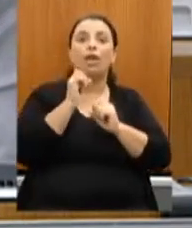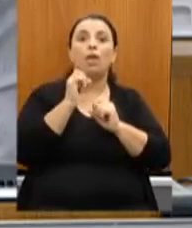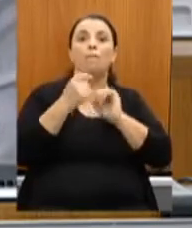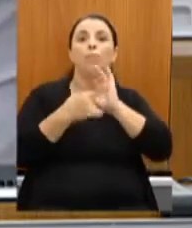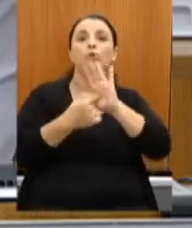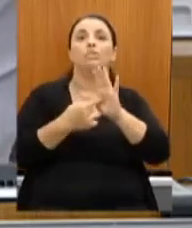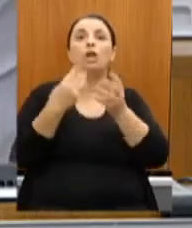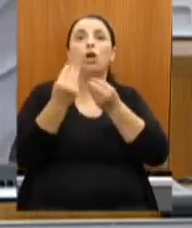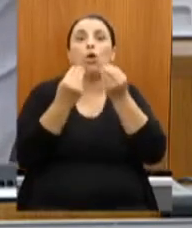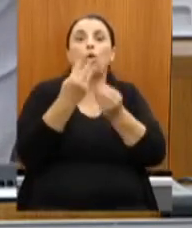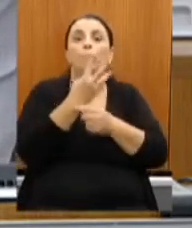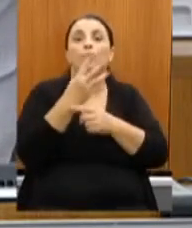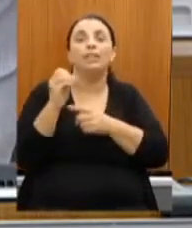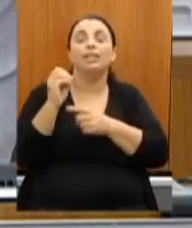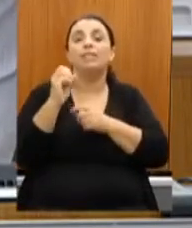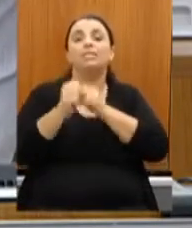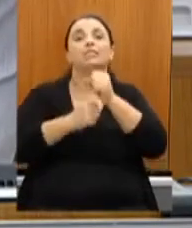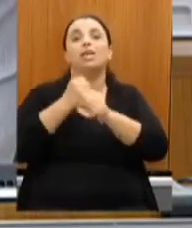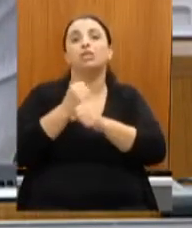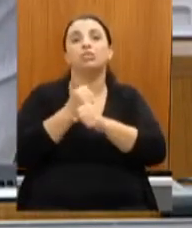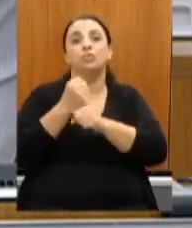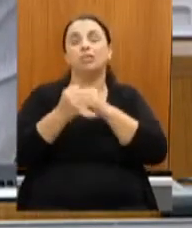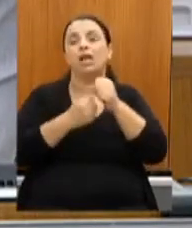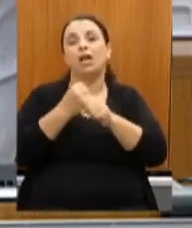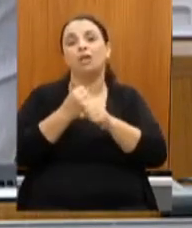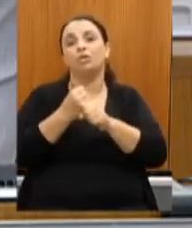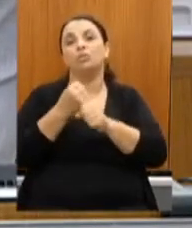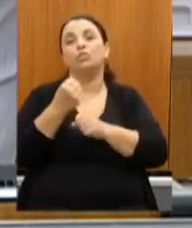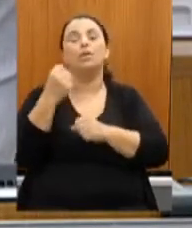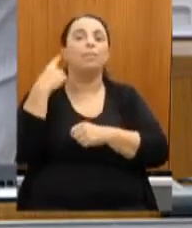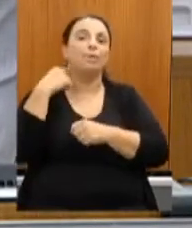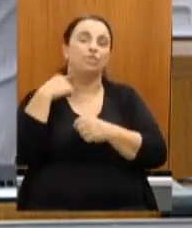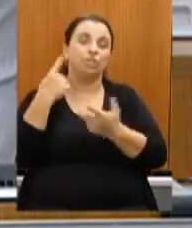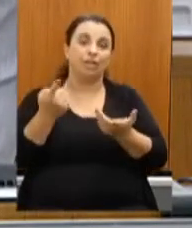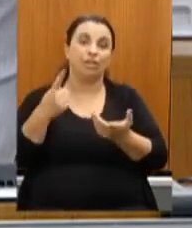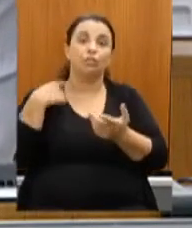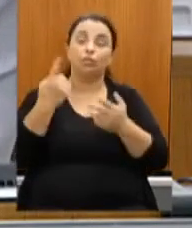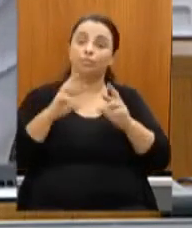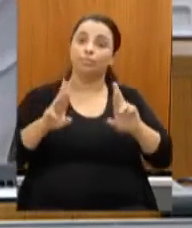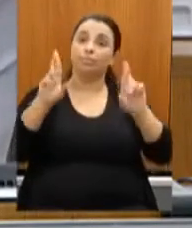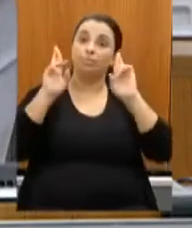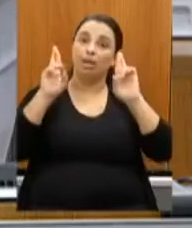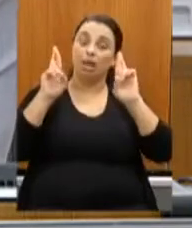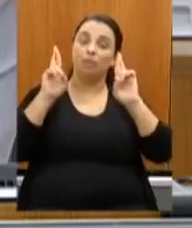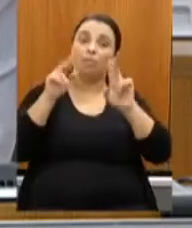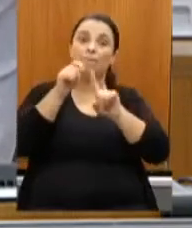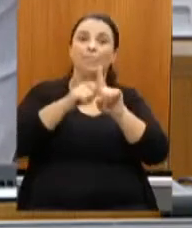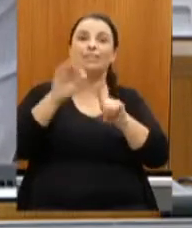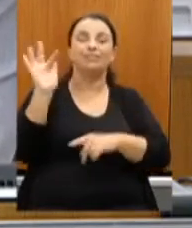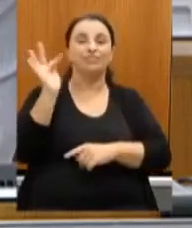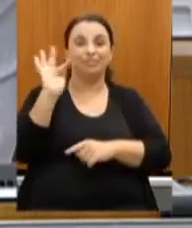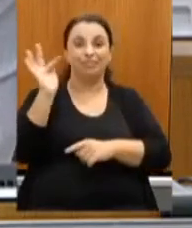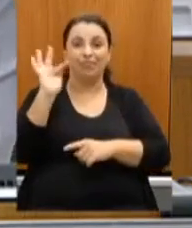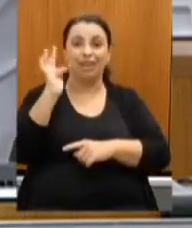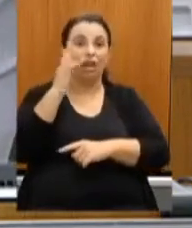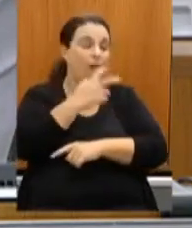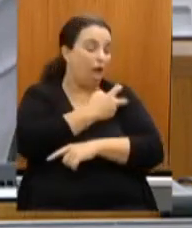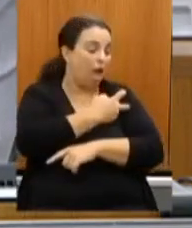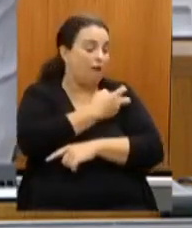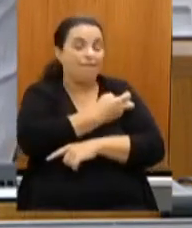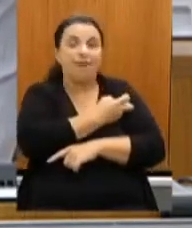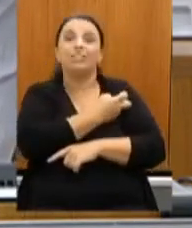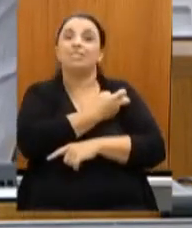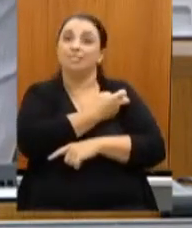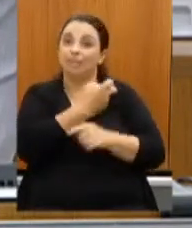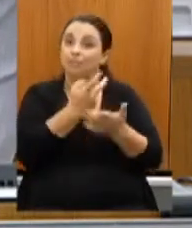e o mais um que esperamos que em fevereiro chegue a vacina que a gente possa então levar atividades culturais